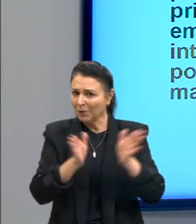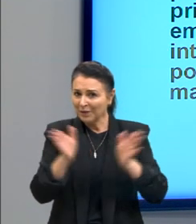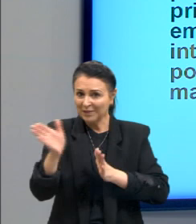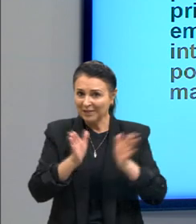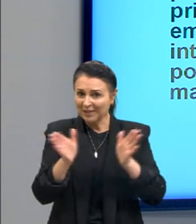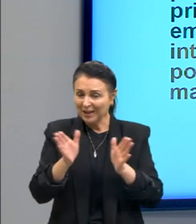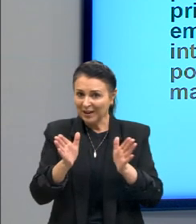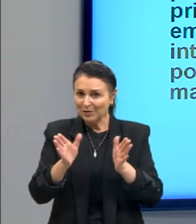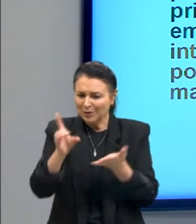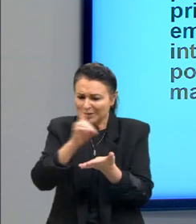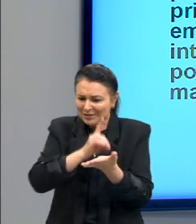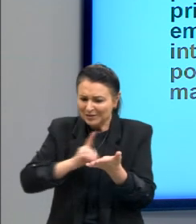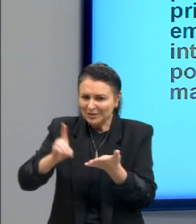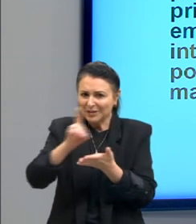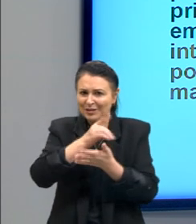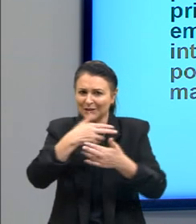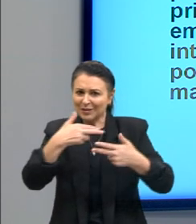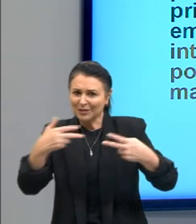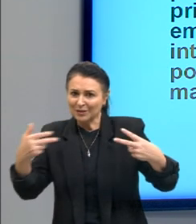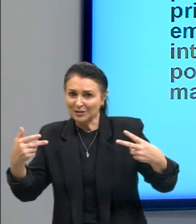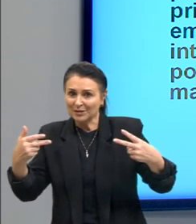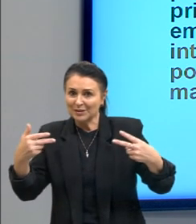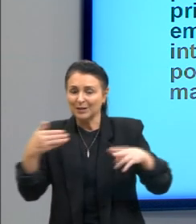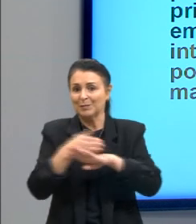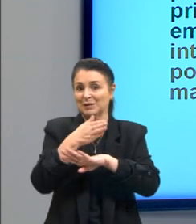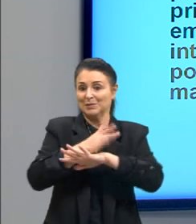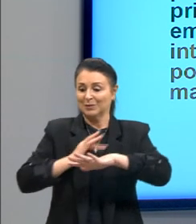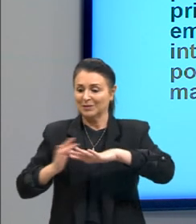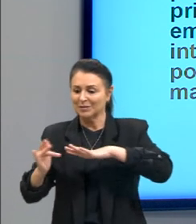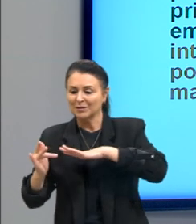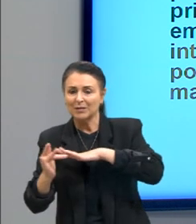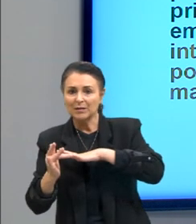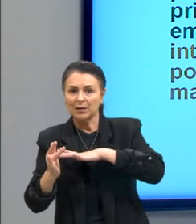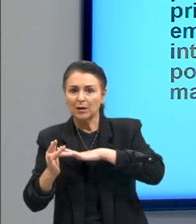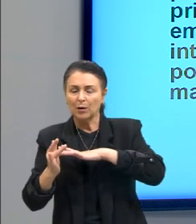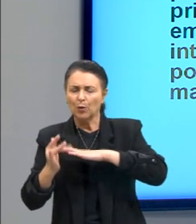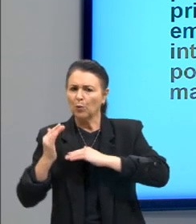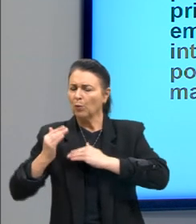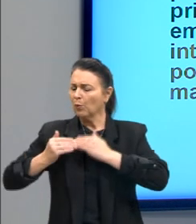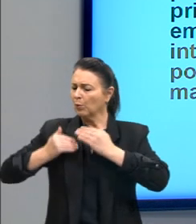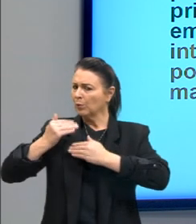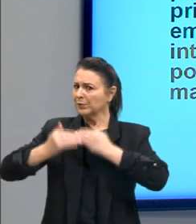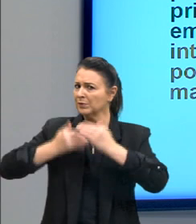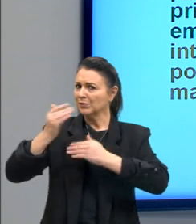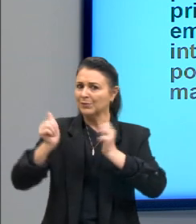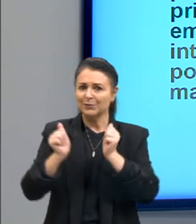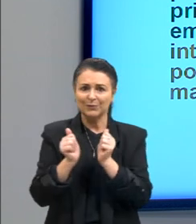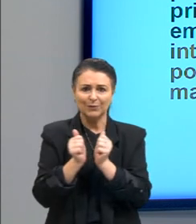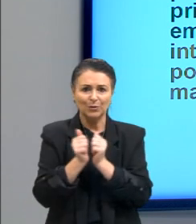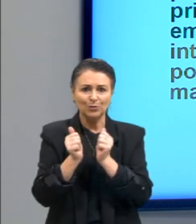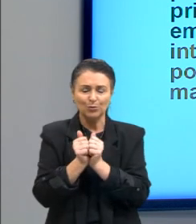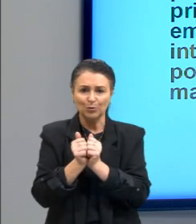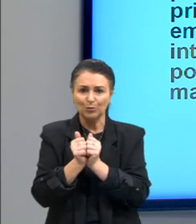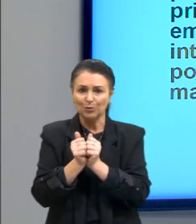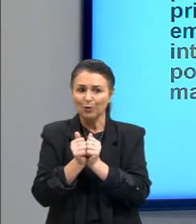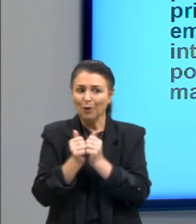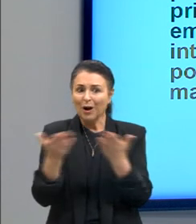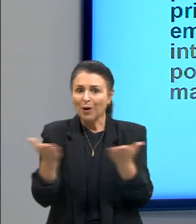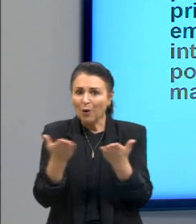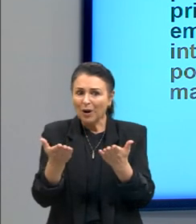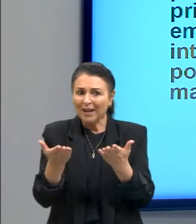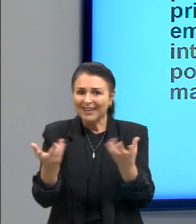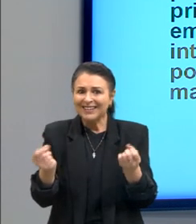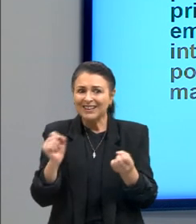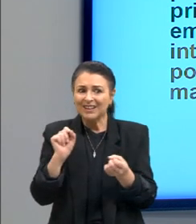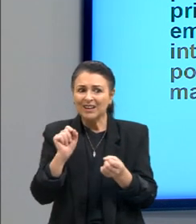digitais e a participação nas redes sociais tal processo foi acompanhado pela invasão da privacidade de